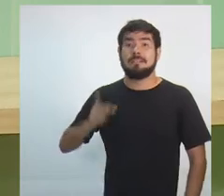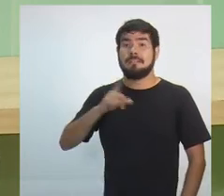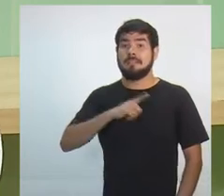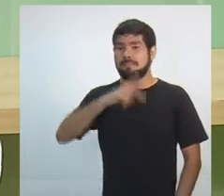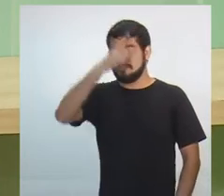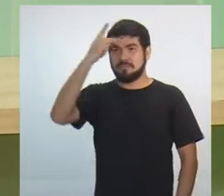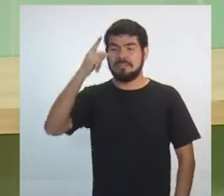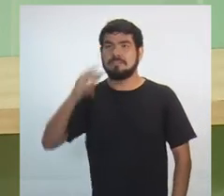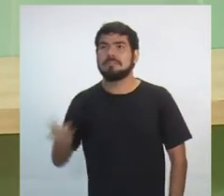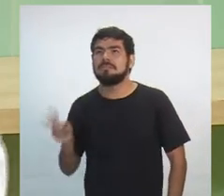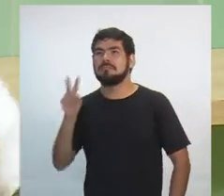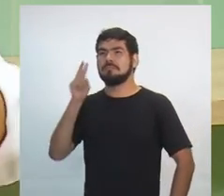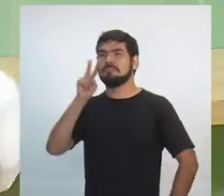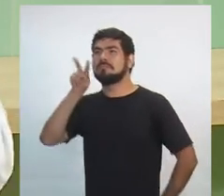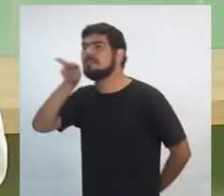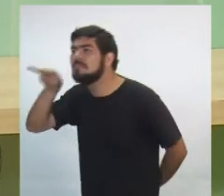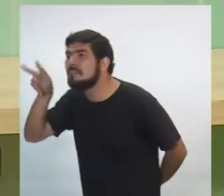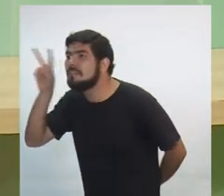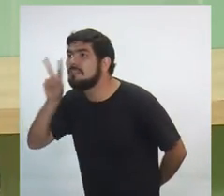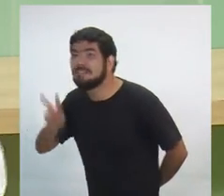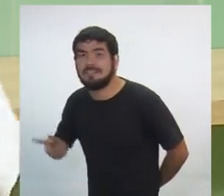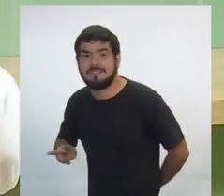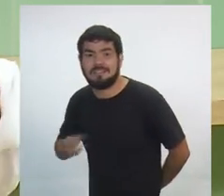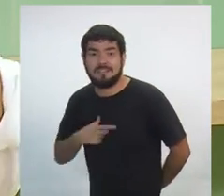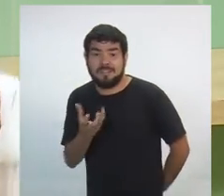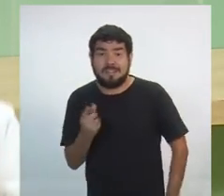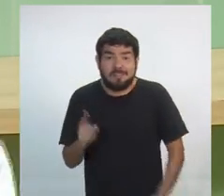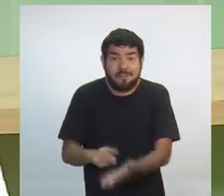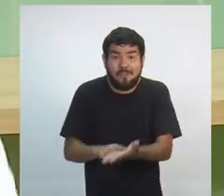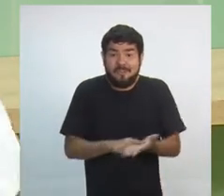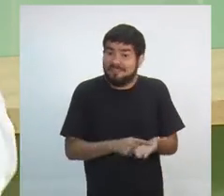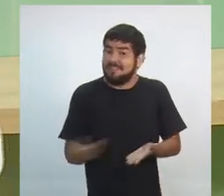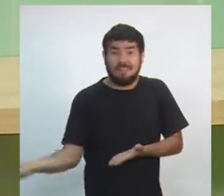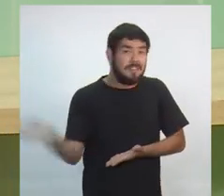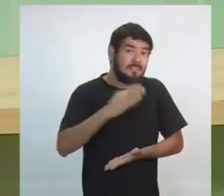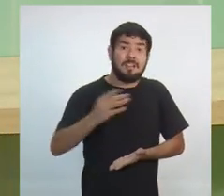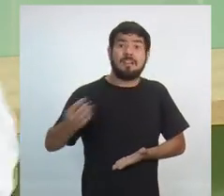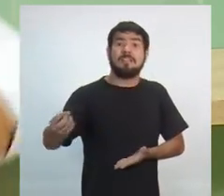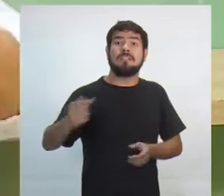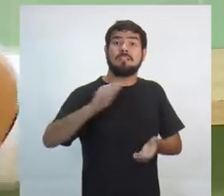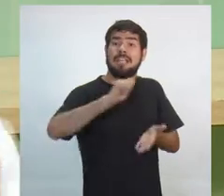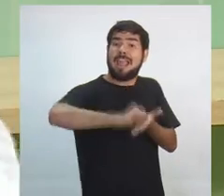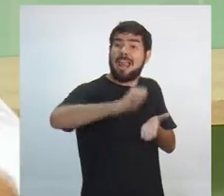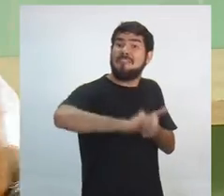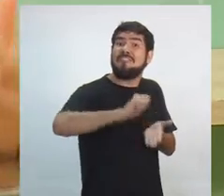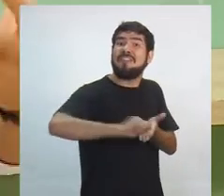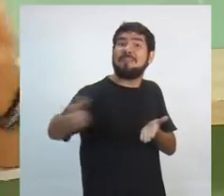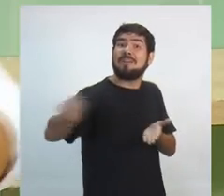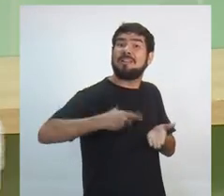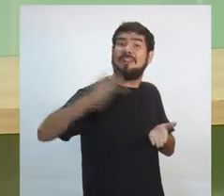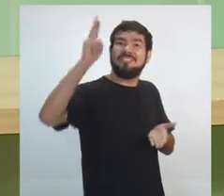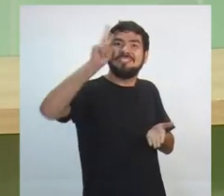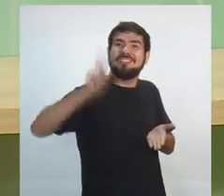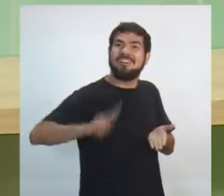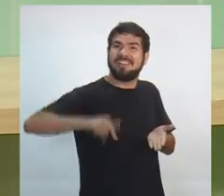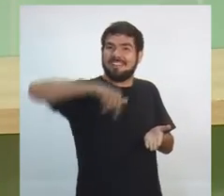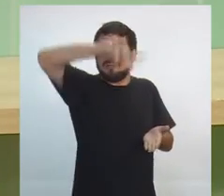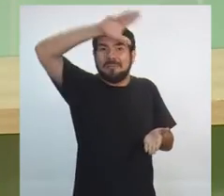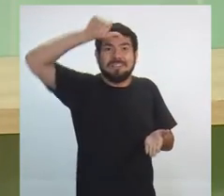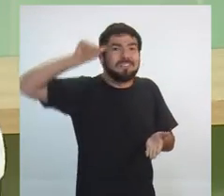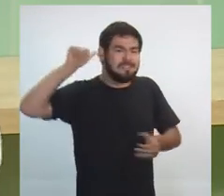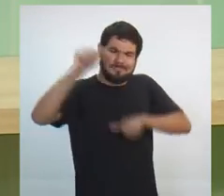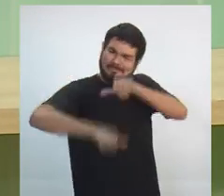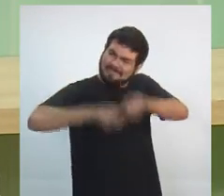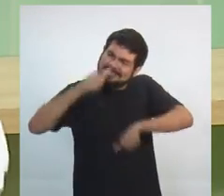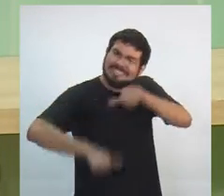Eu quero te convidar, juntamente comigo, para escrever uma nova história. Para mudar a história do estado do Amazonas.